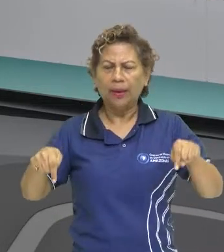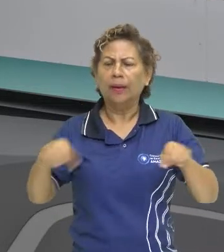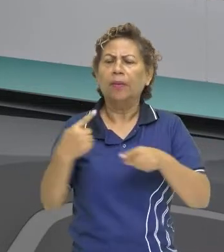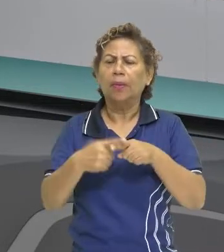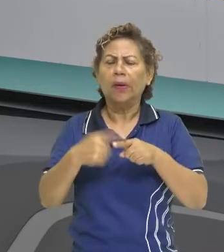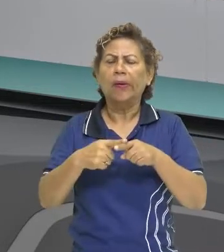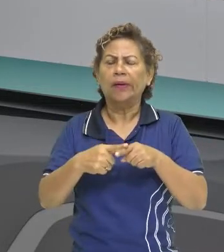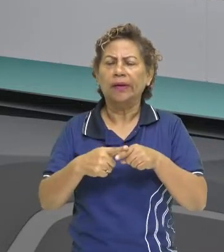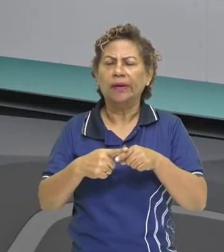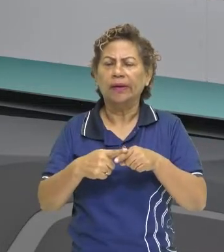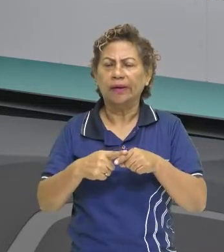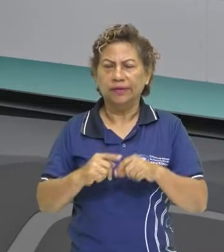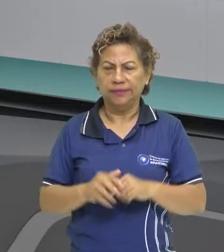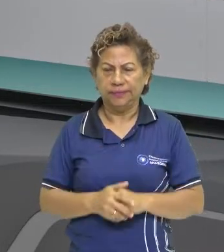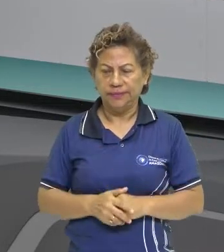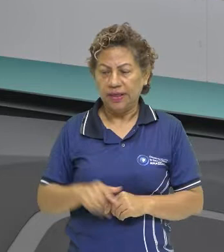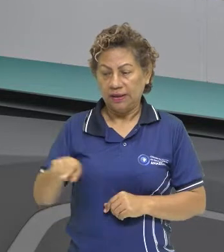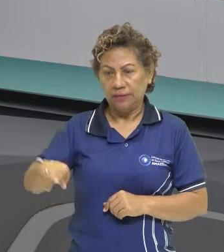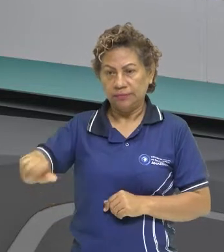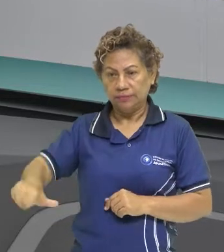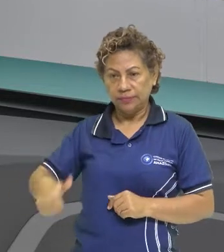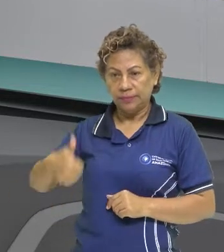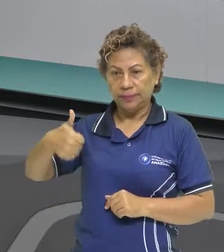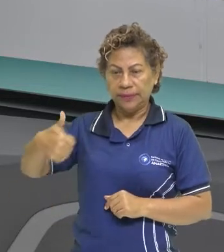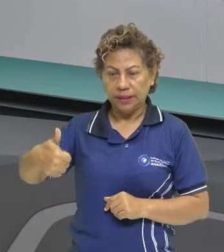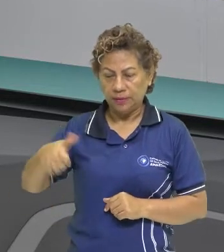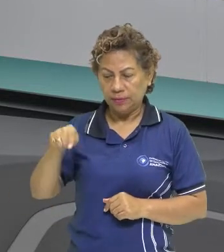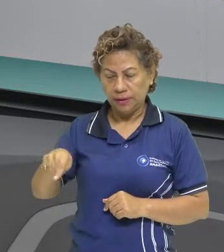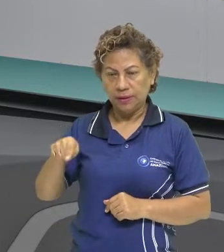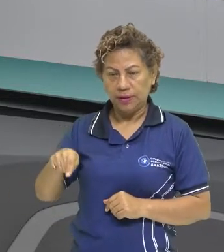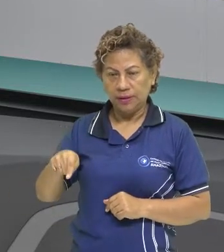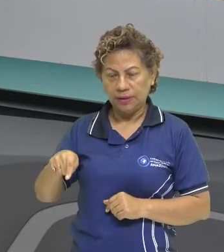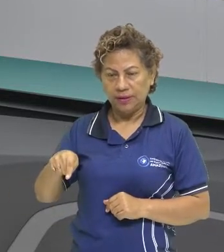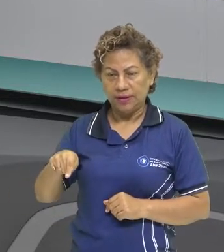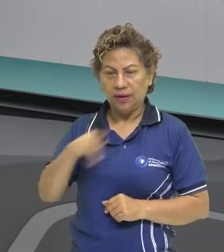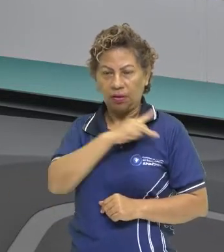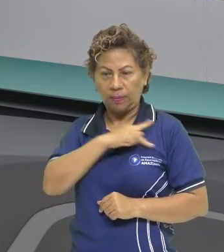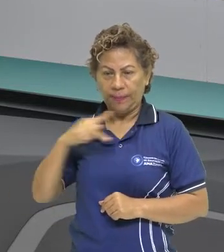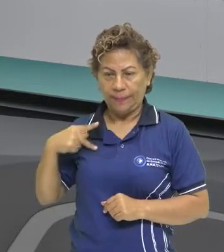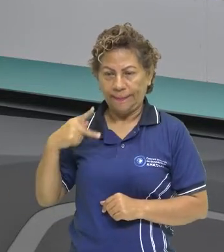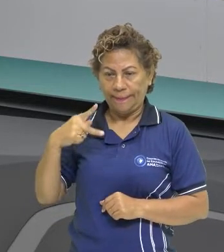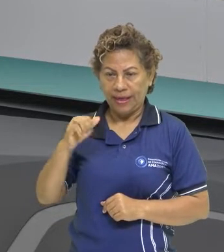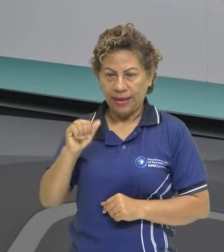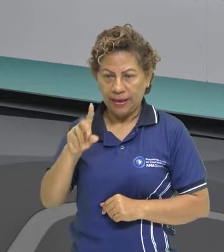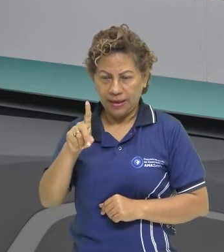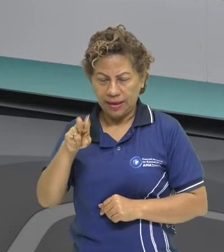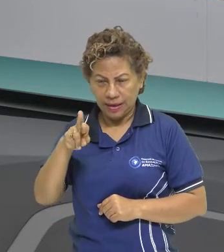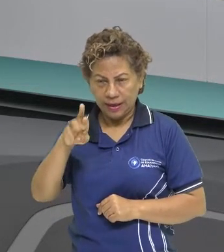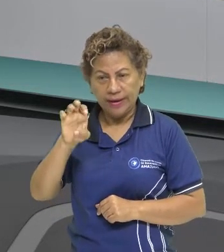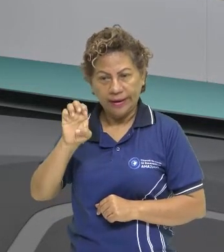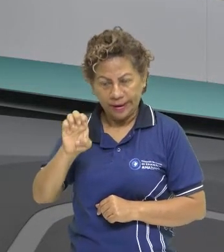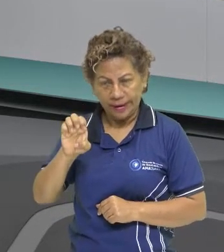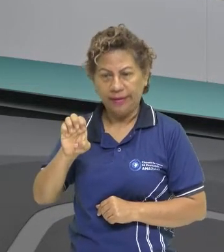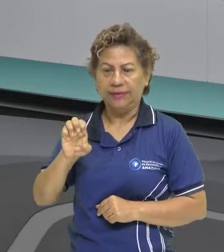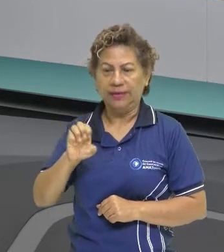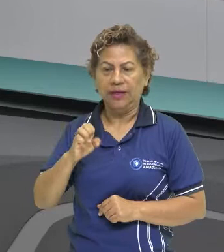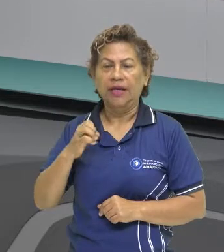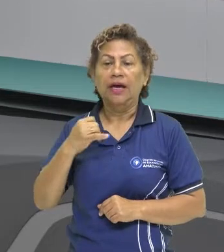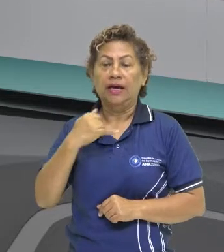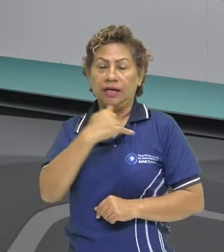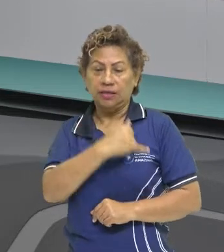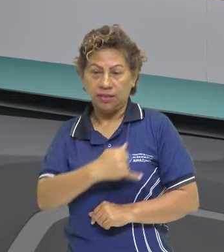Porque eles, os padres jesuítas, foram os primeiros a produzir conteúdos culturais,